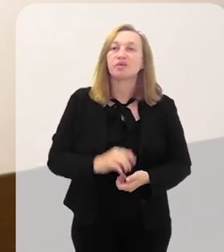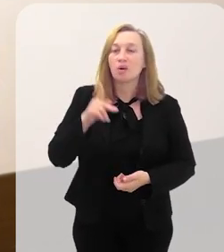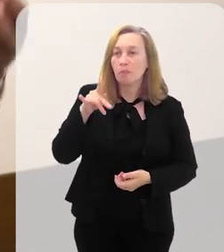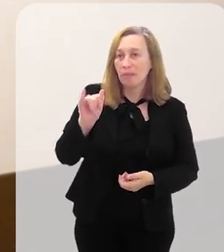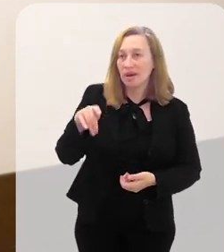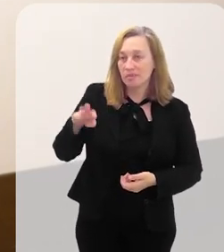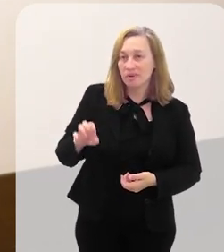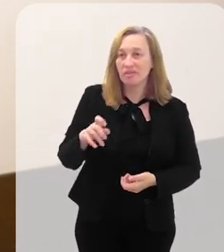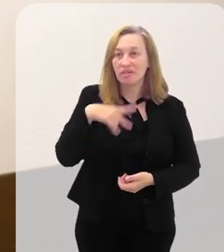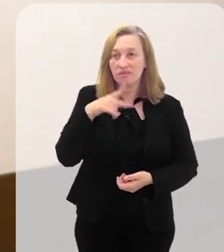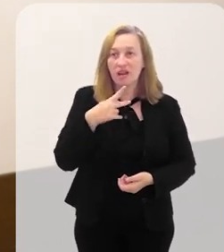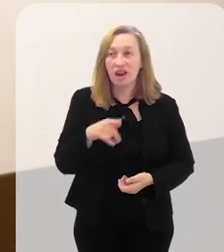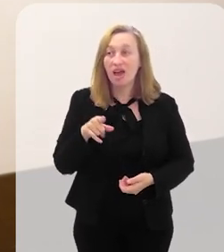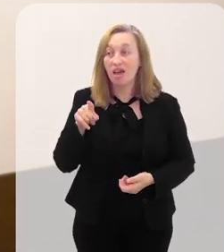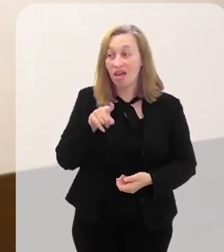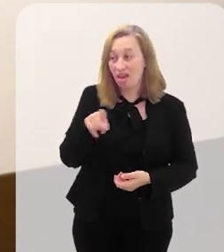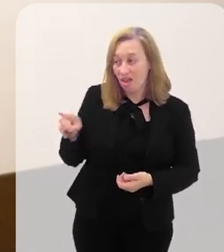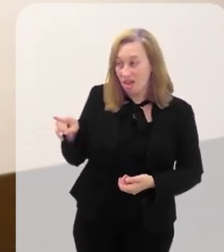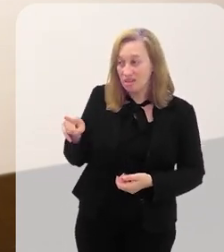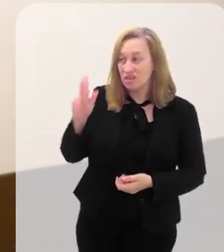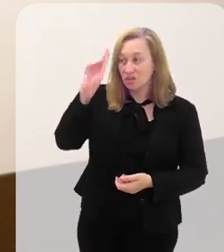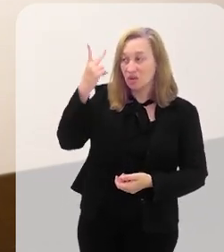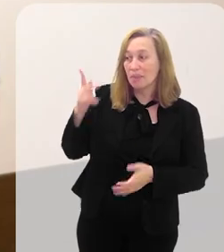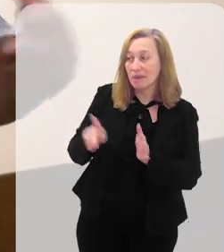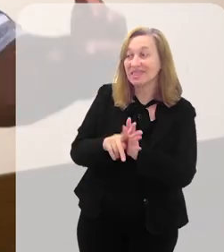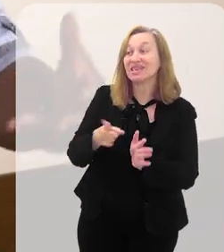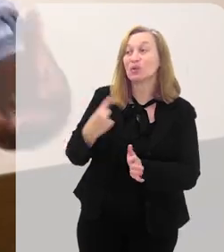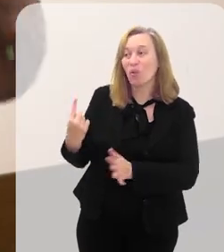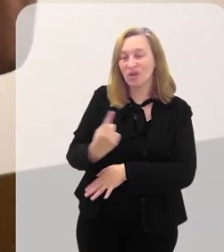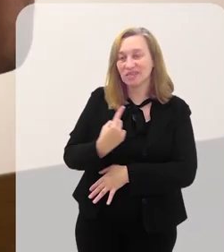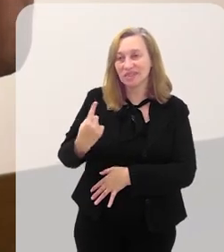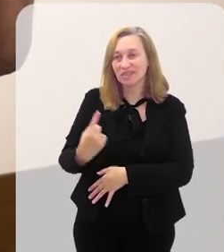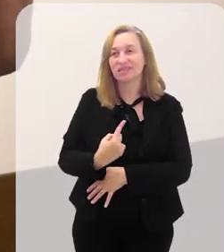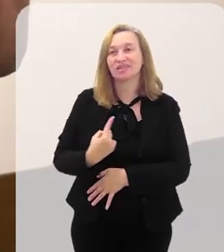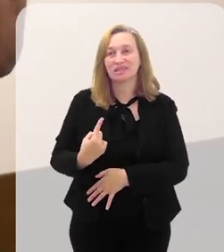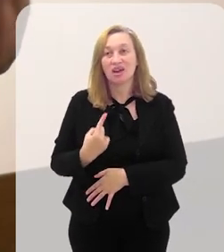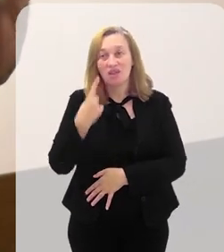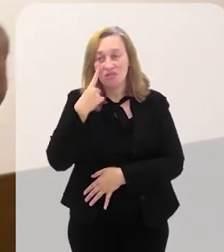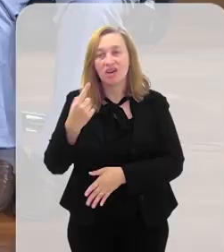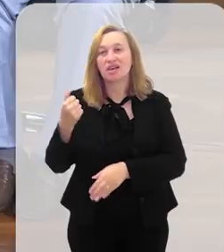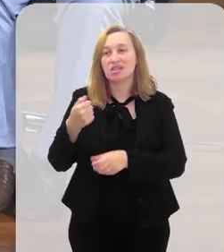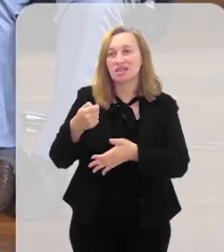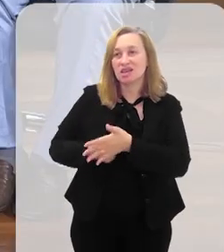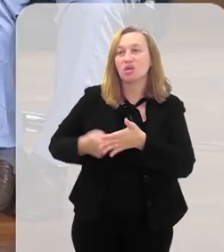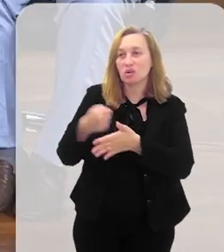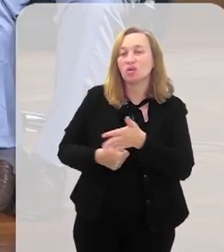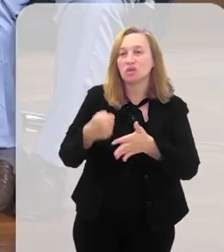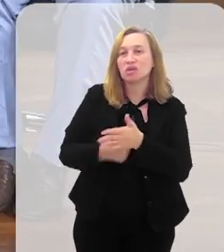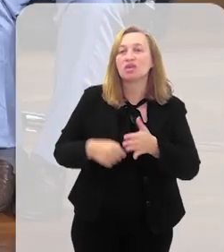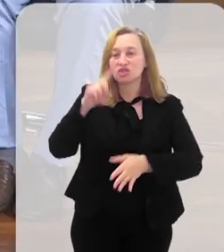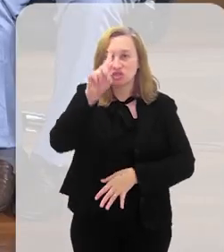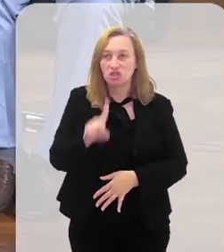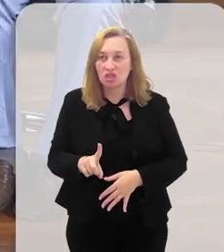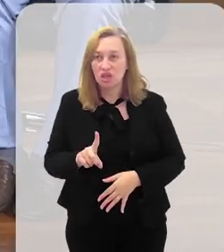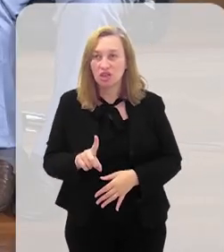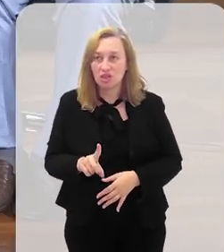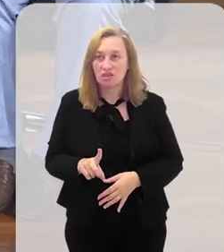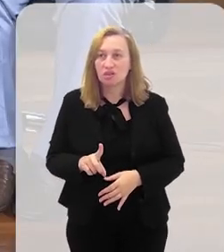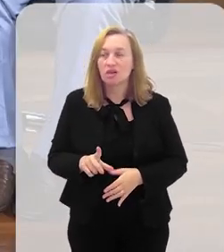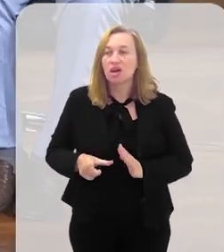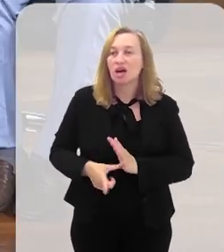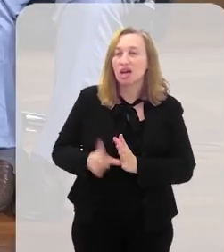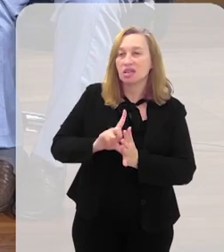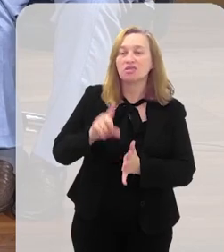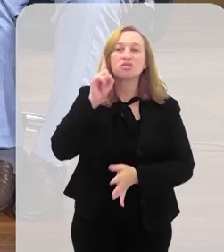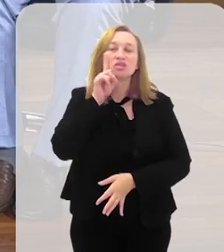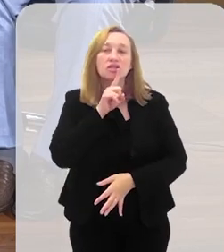Os pais e as mães vão dizer assim, mas essa é a nossa história, a ver que essa luta dos direitos civis da gente no Brasil antes